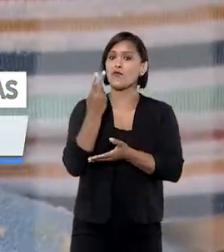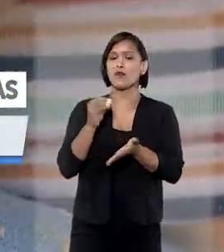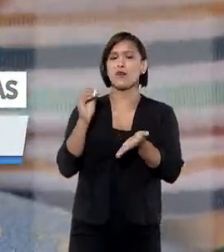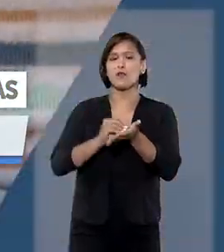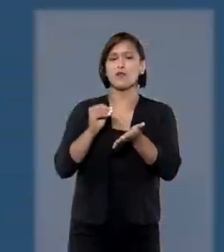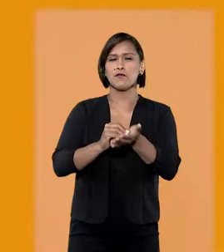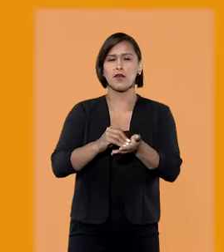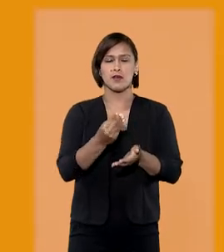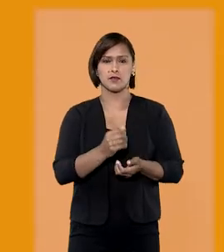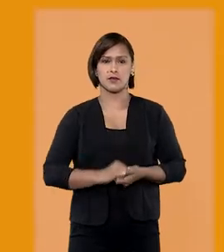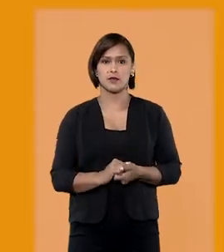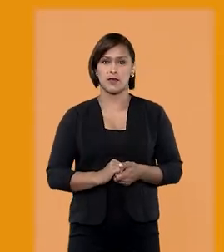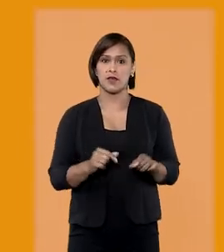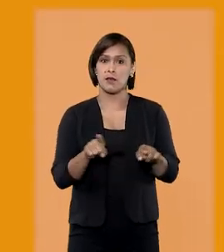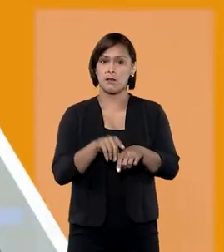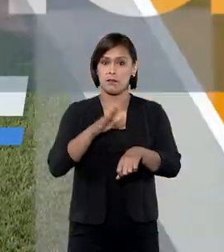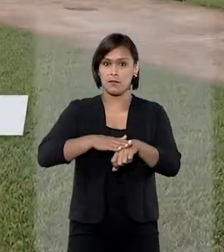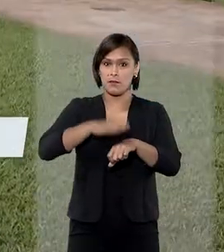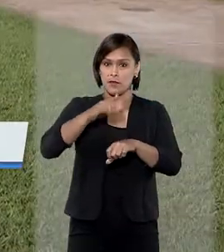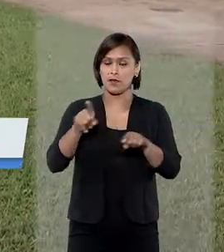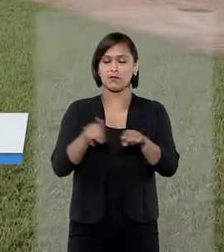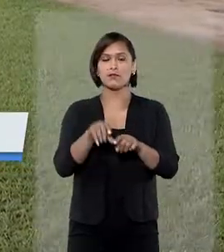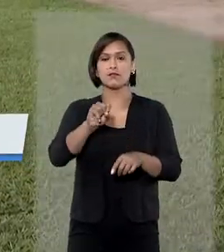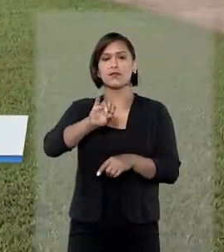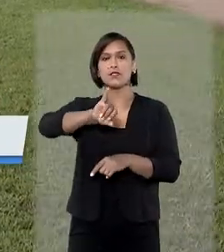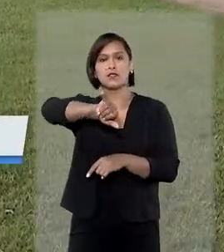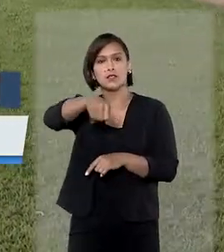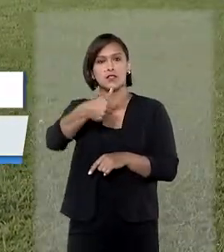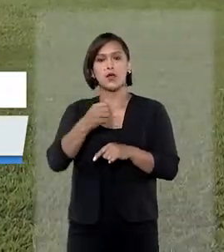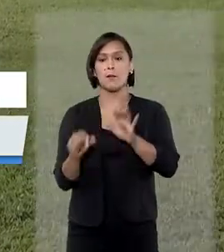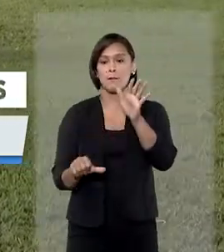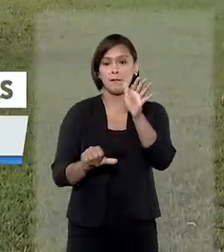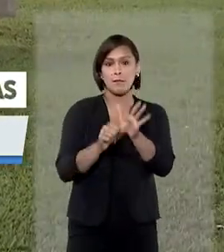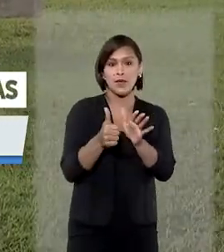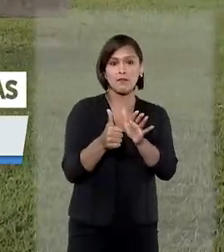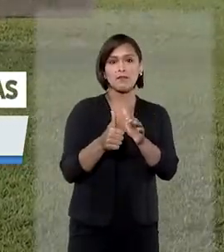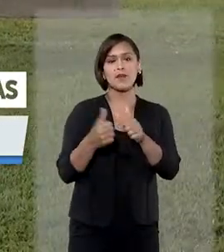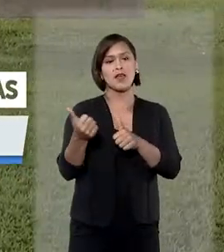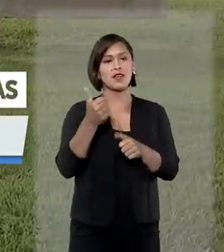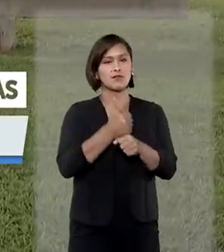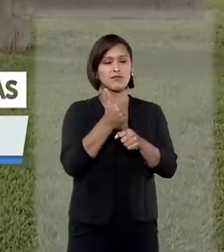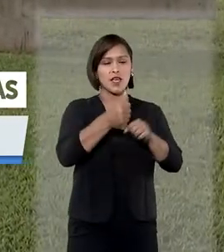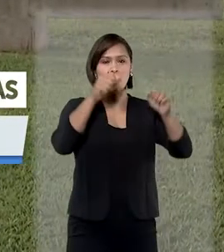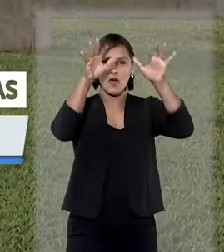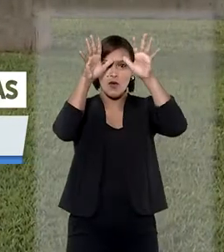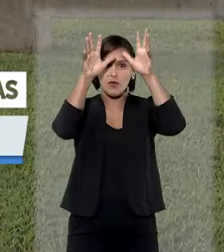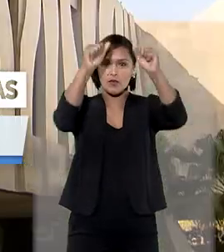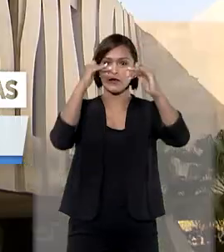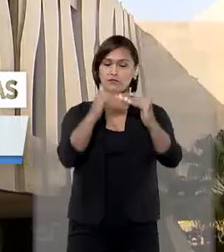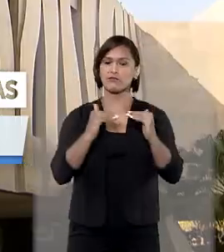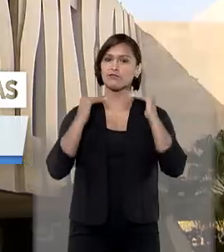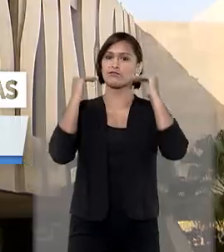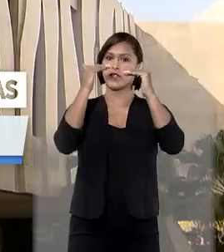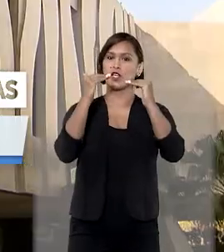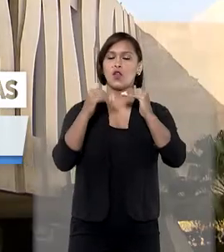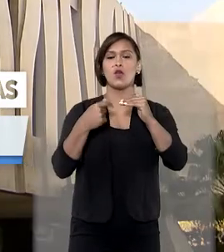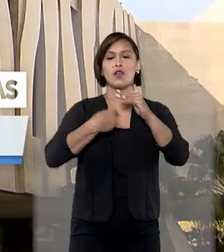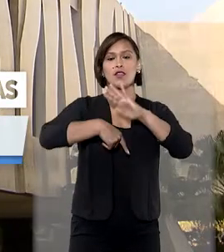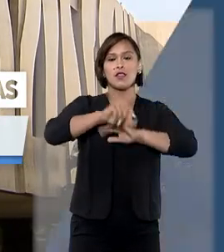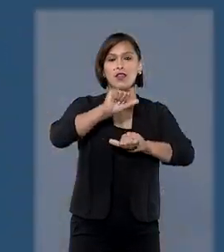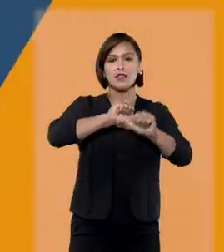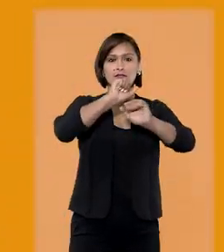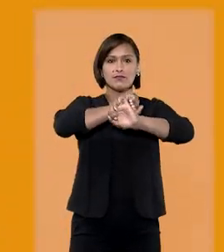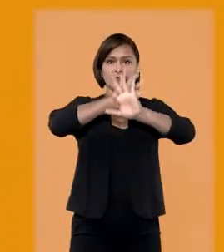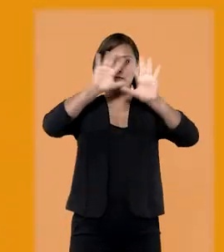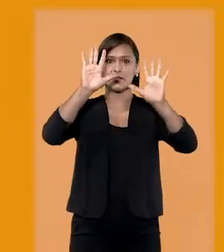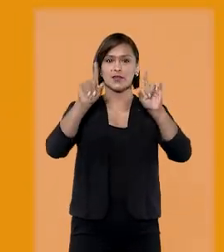insuficiente. E mais, STJ fica em primeiro lugar entre os tribunais superiores no ranking da